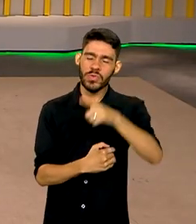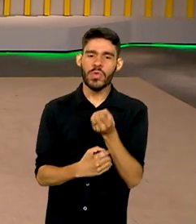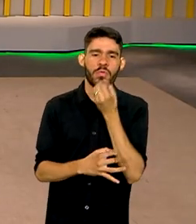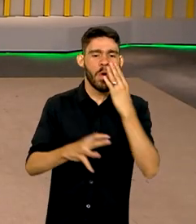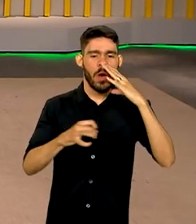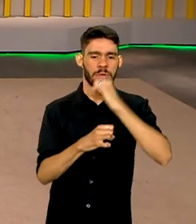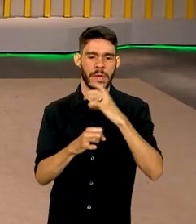de semana para você, Pablo.